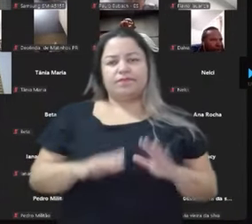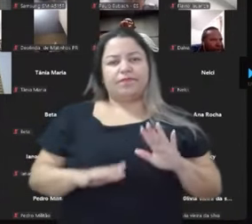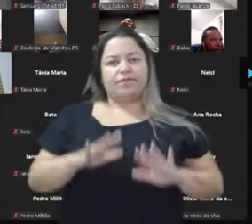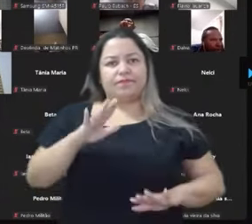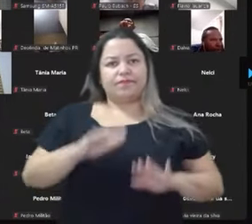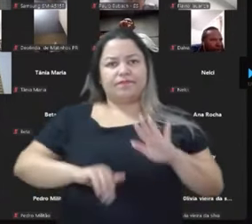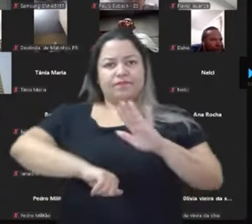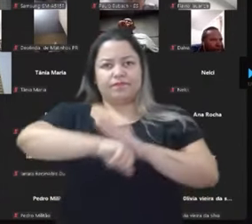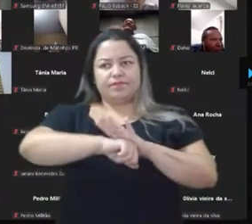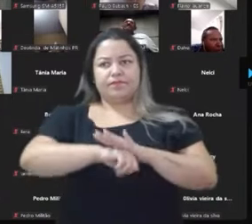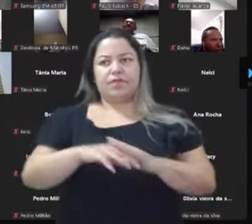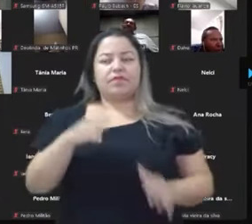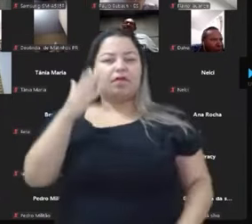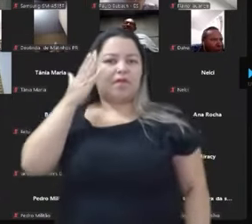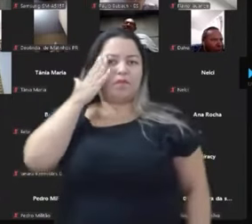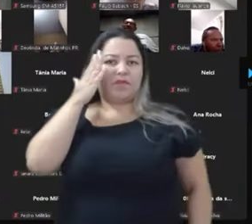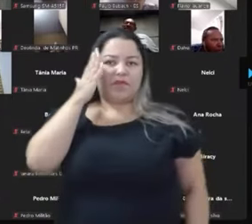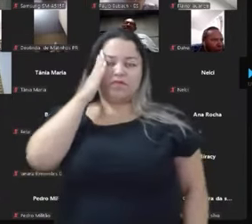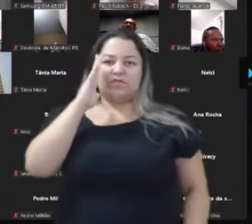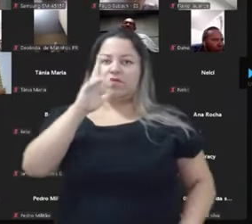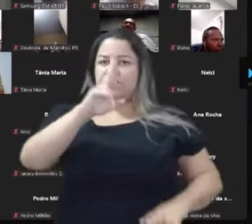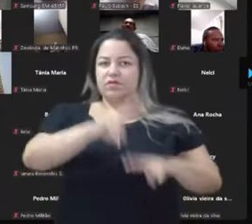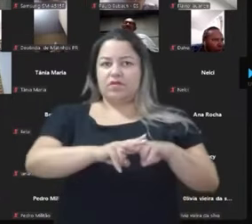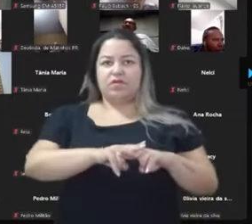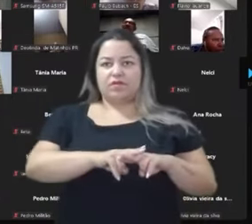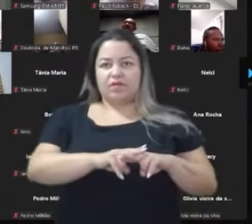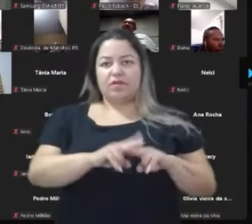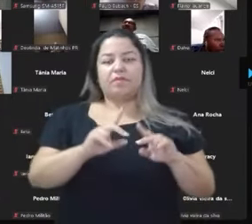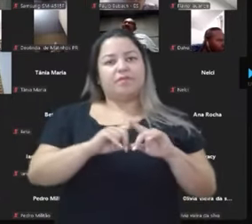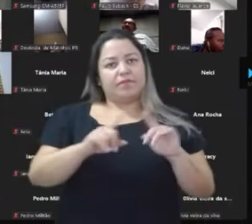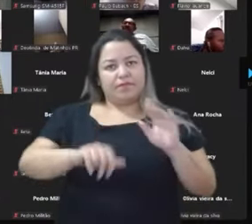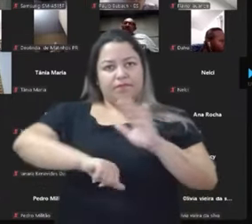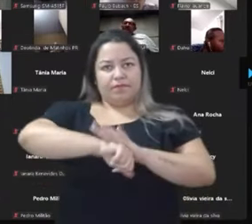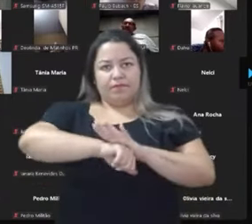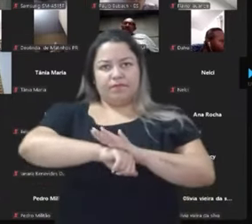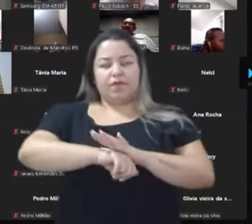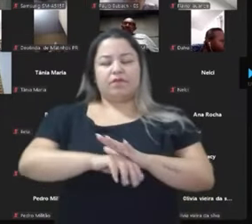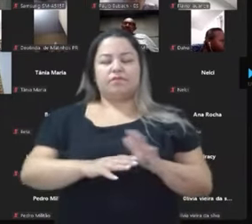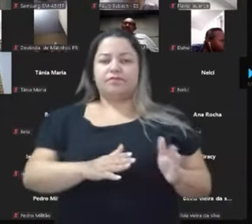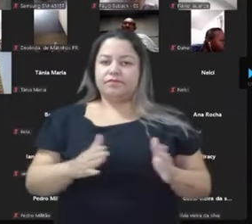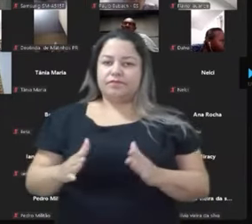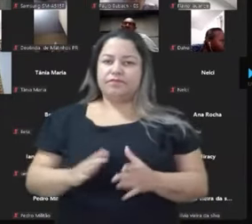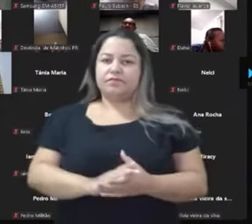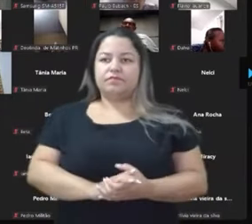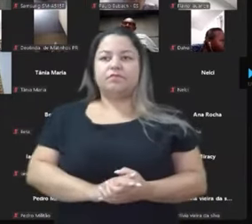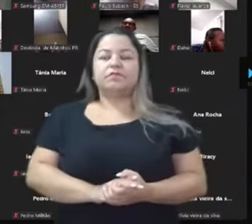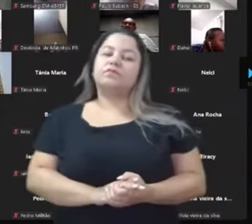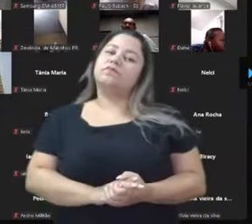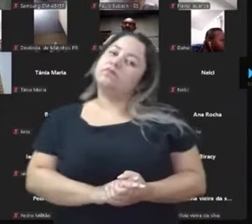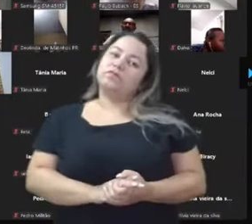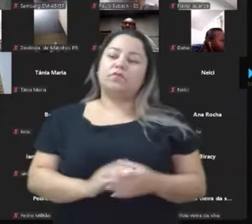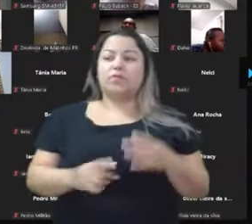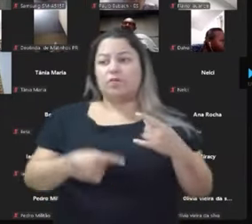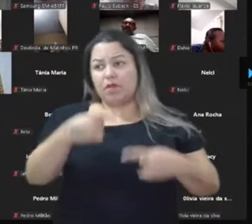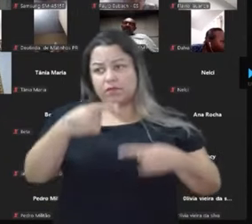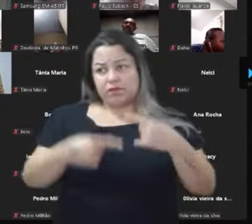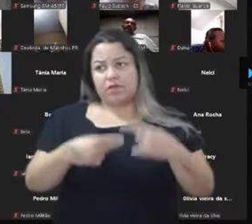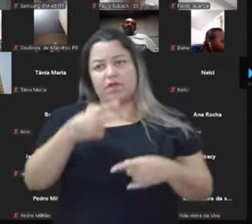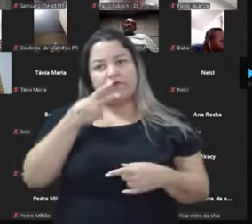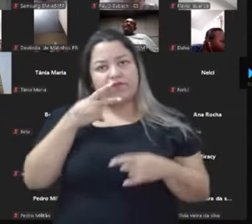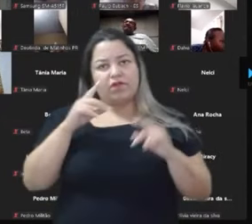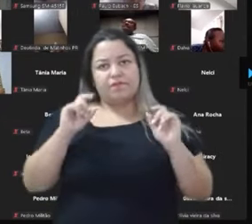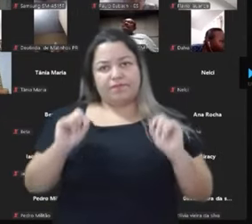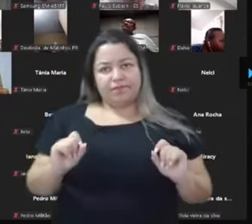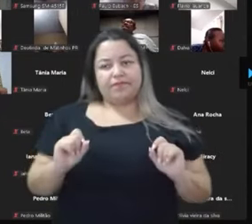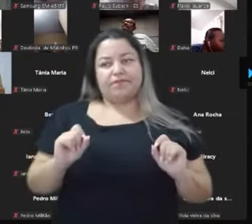criminosa que ele sabia que não ia dar cadeia para ele, mas que era criminosa ali até certo ponto. E aí toda a esquerda ficava debatendo a fala dele e